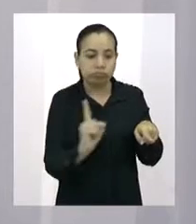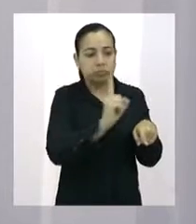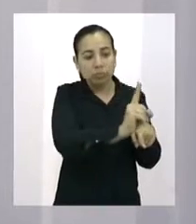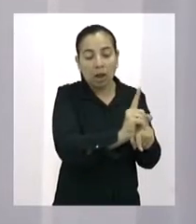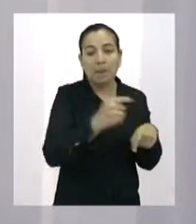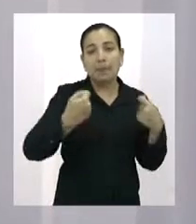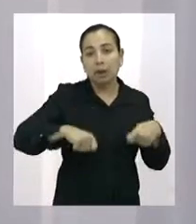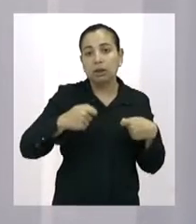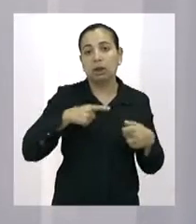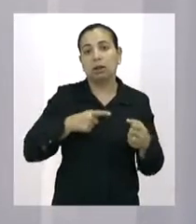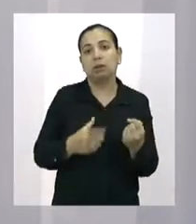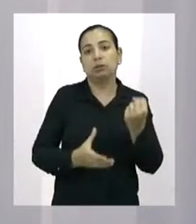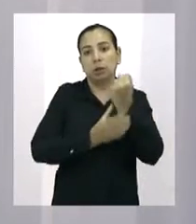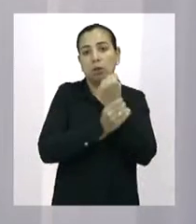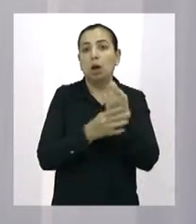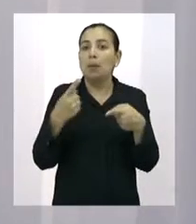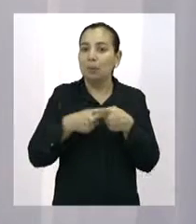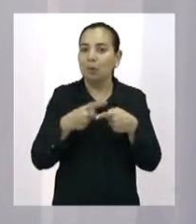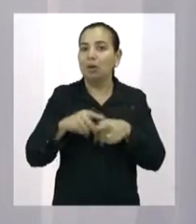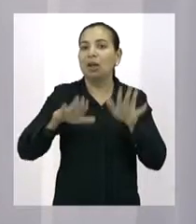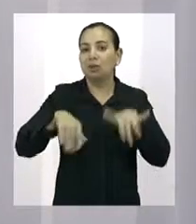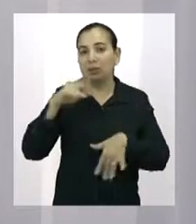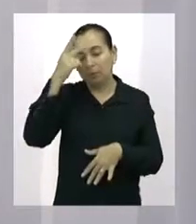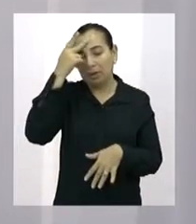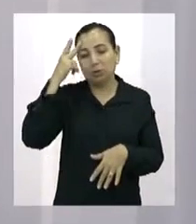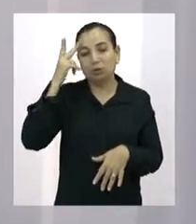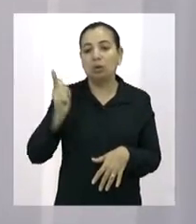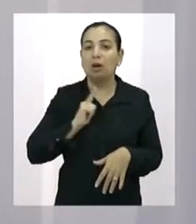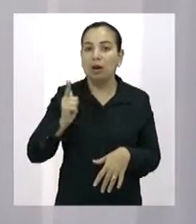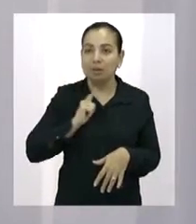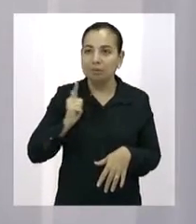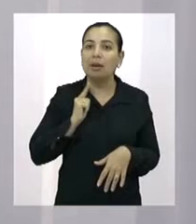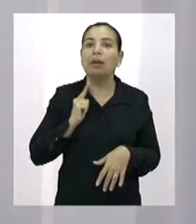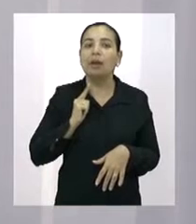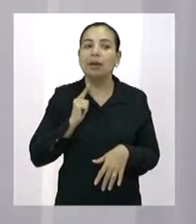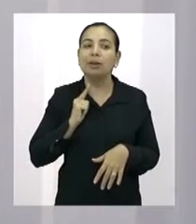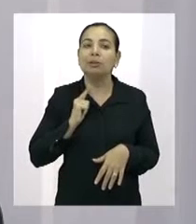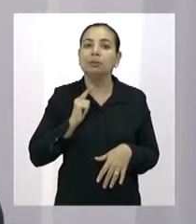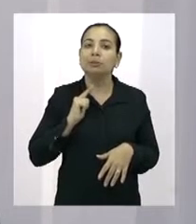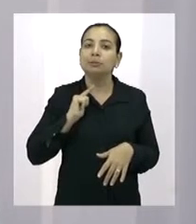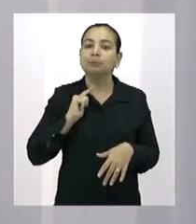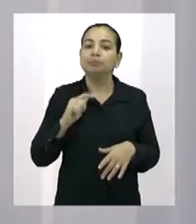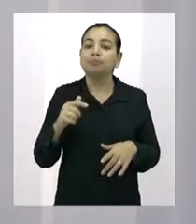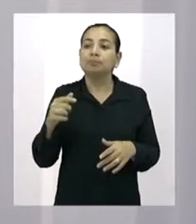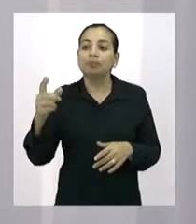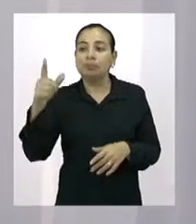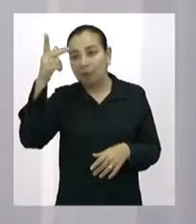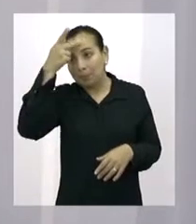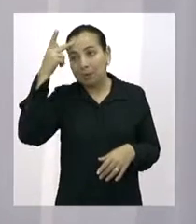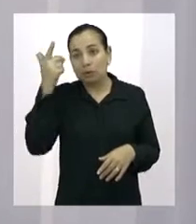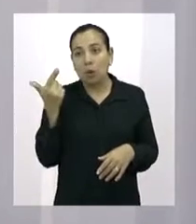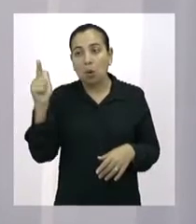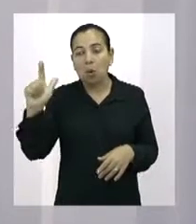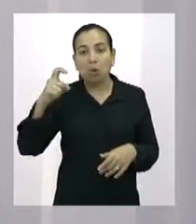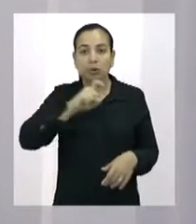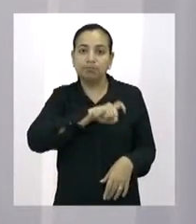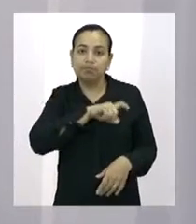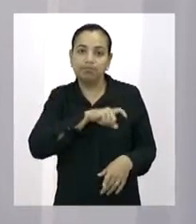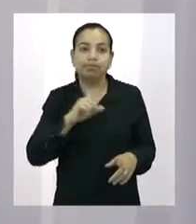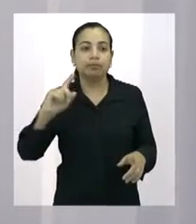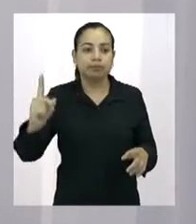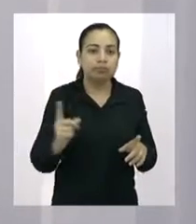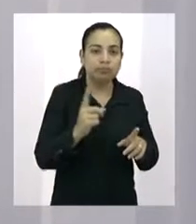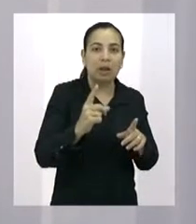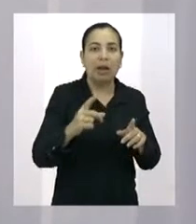o usuário do sistema bancário, ele fica desprotegido. Então, quanto mais